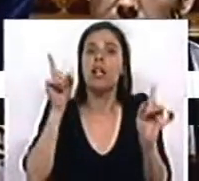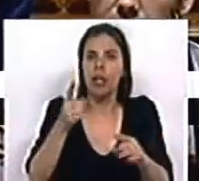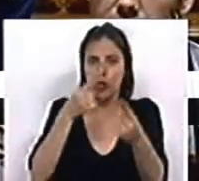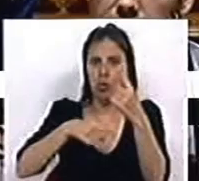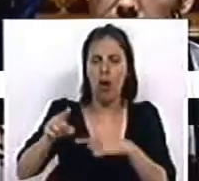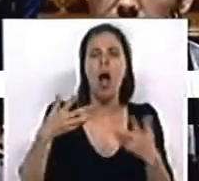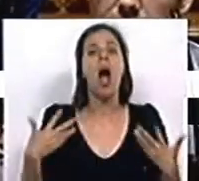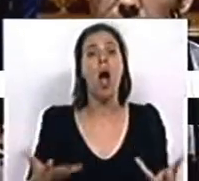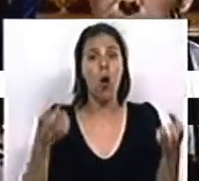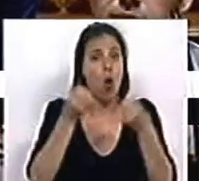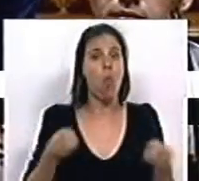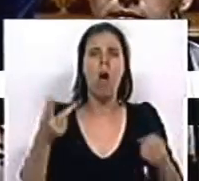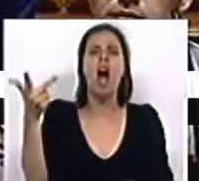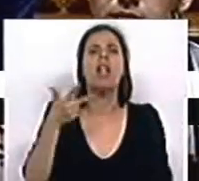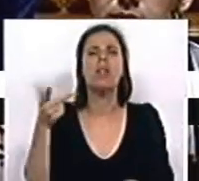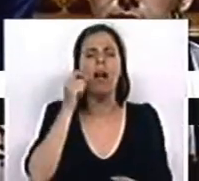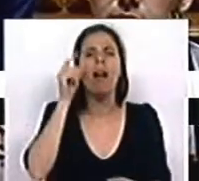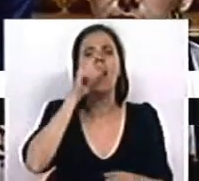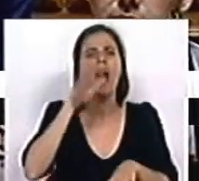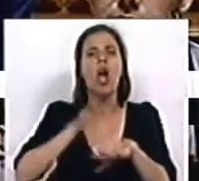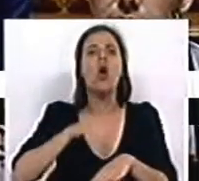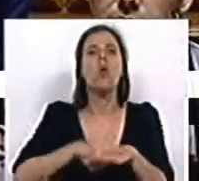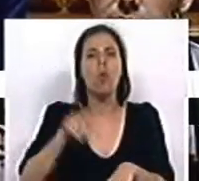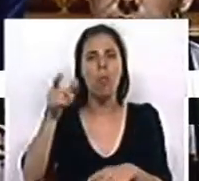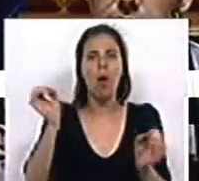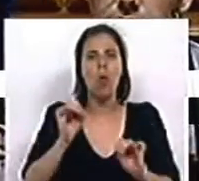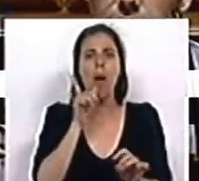a questão, agora que não há Troika, quem é que vão culpar pela vossa falta de palavra?